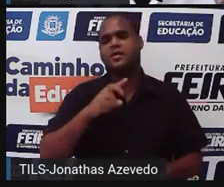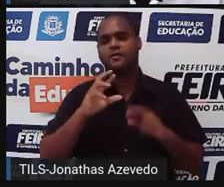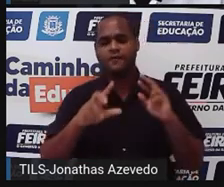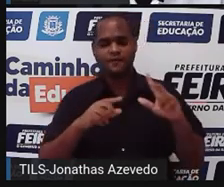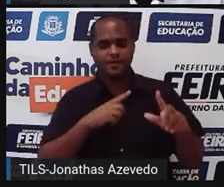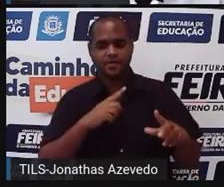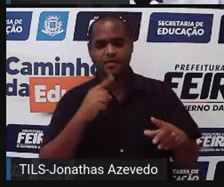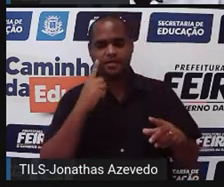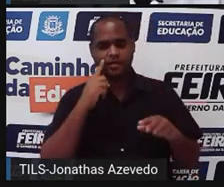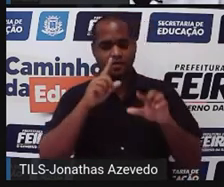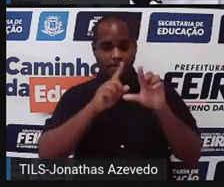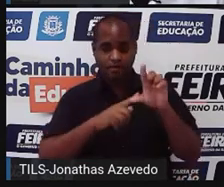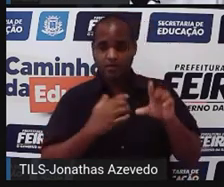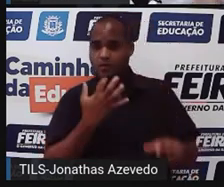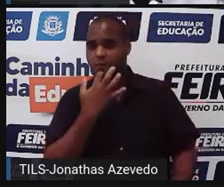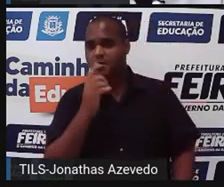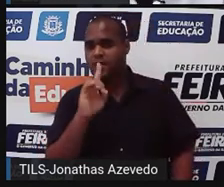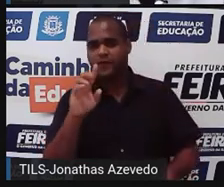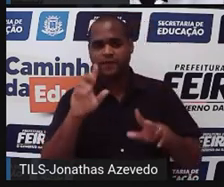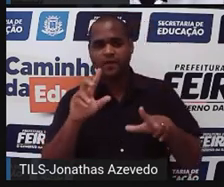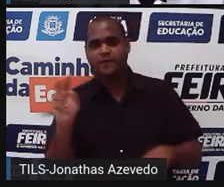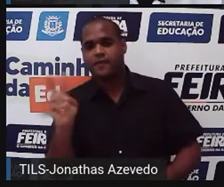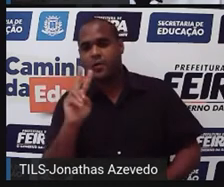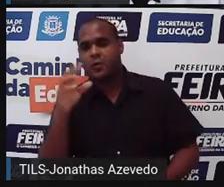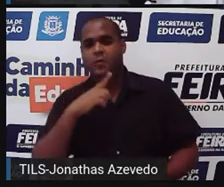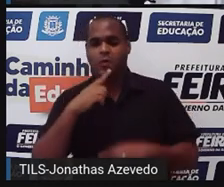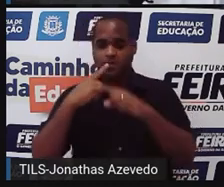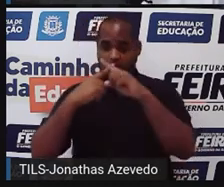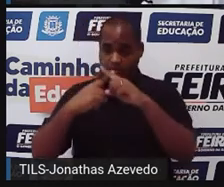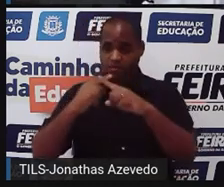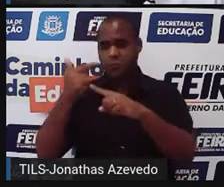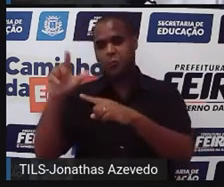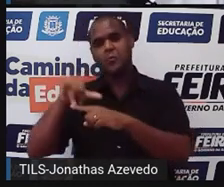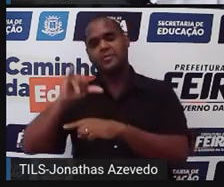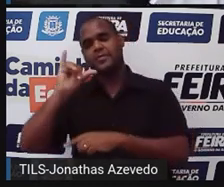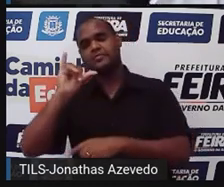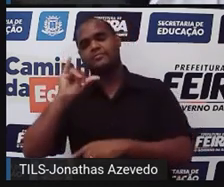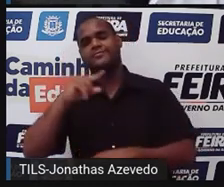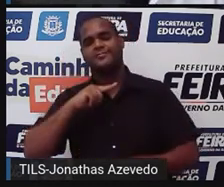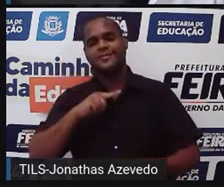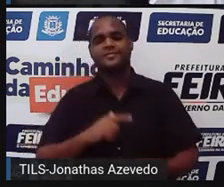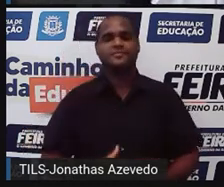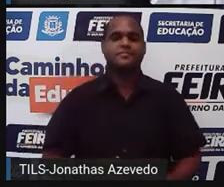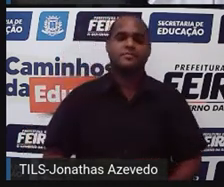Incógnita são valores desconhecidos. Um é X e outro é Y, tá bom?